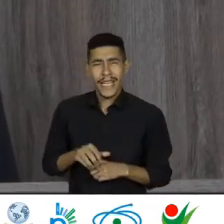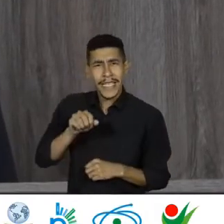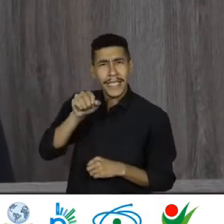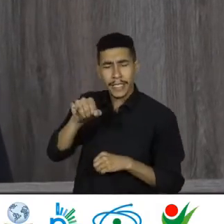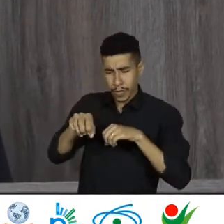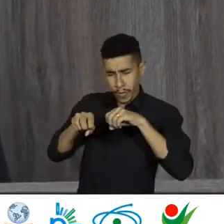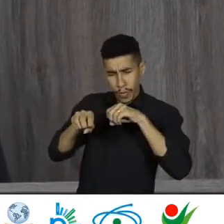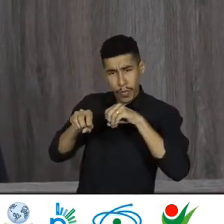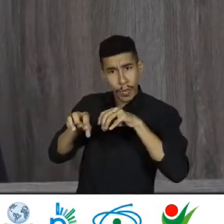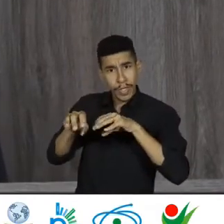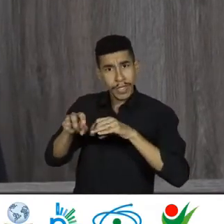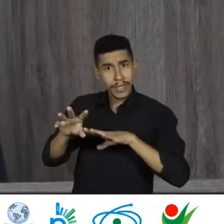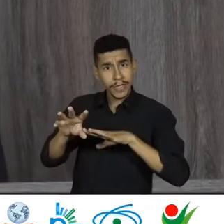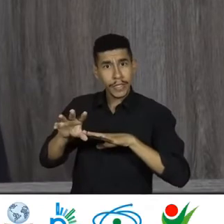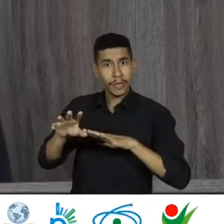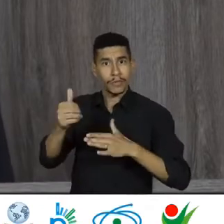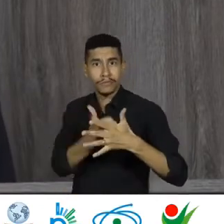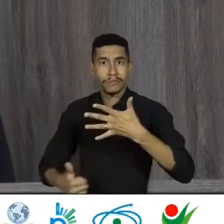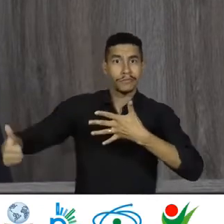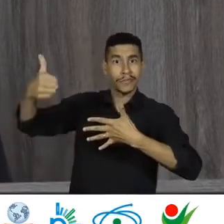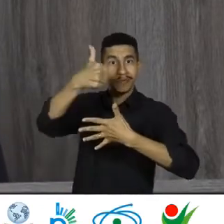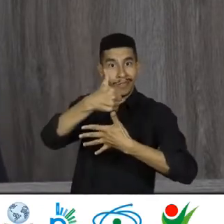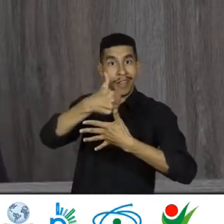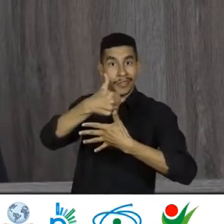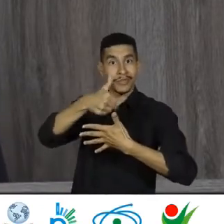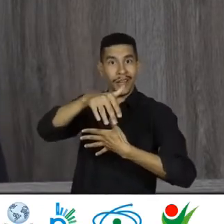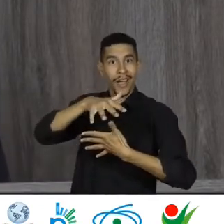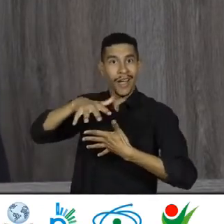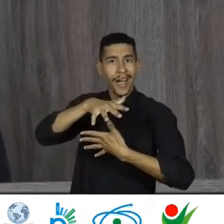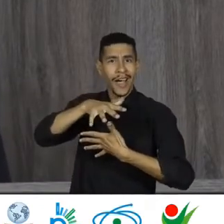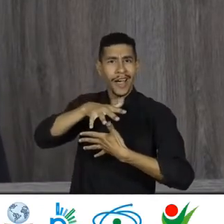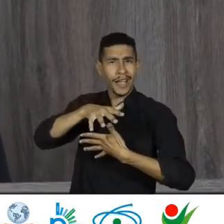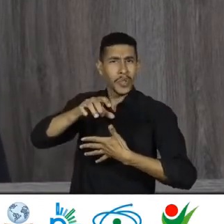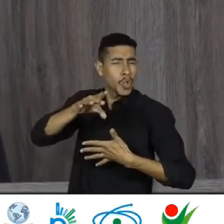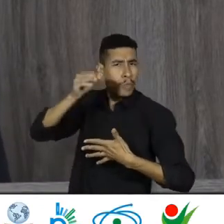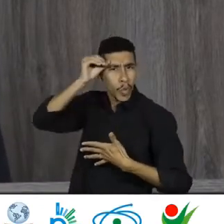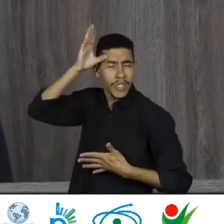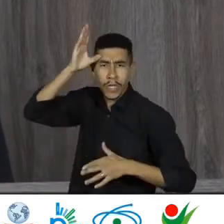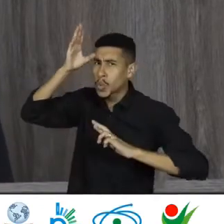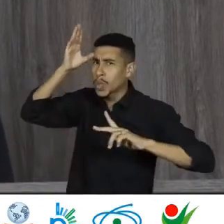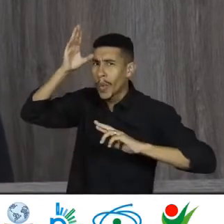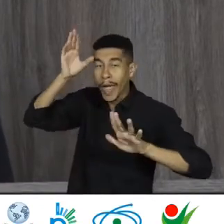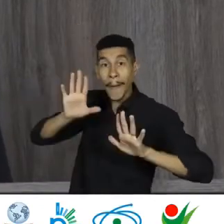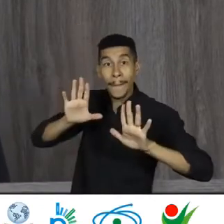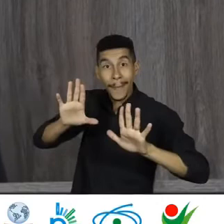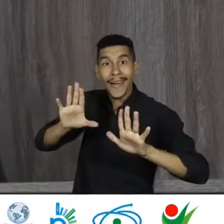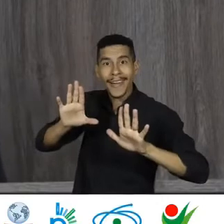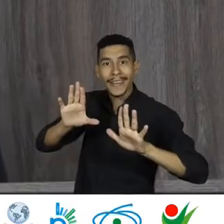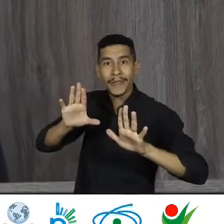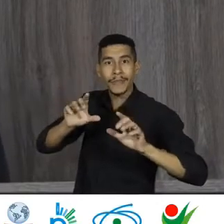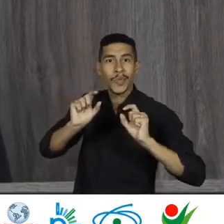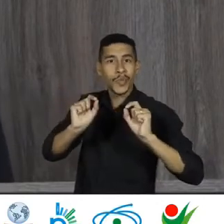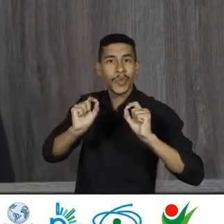constitui um lugar privilegiado, não só para a circulação do conhecimento, mas também para a